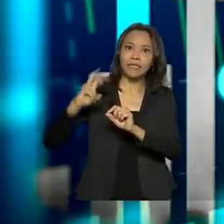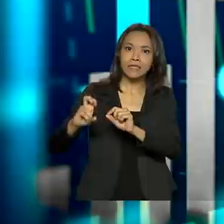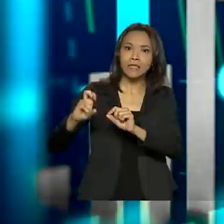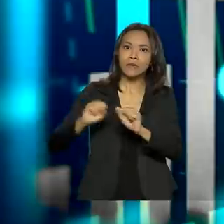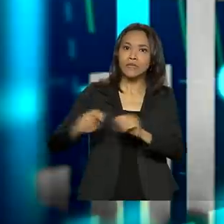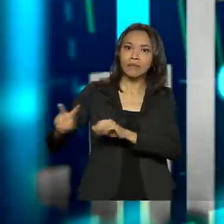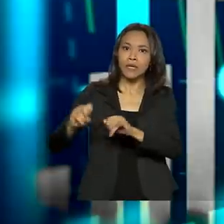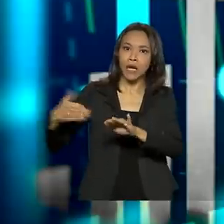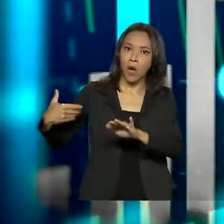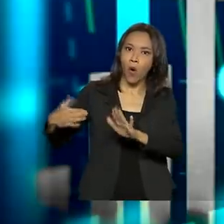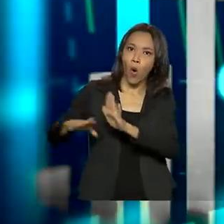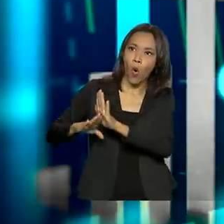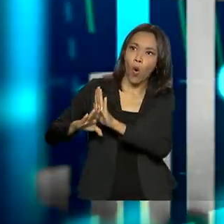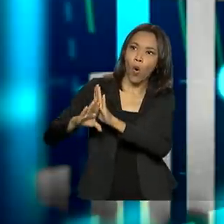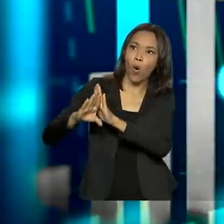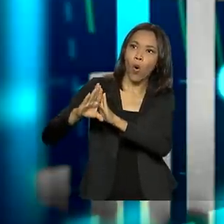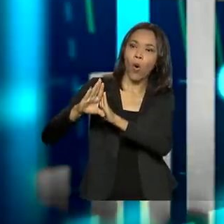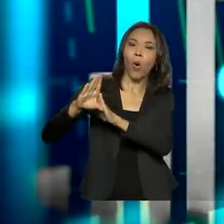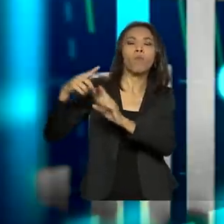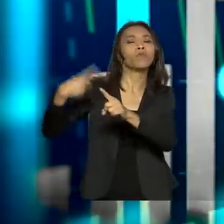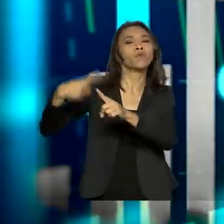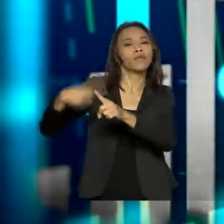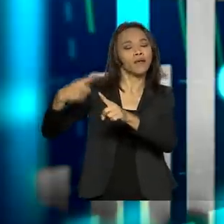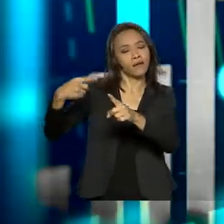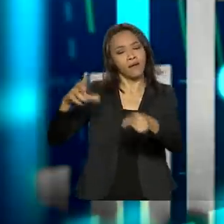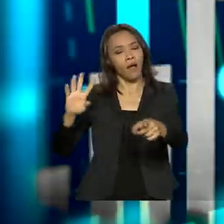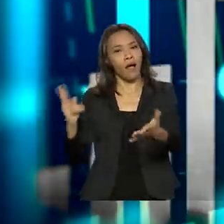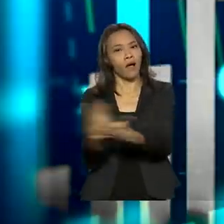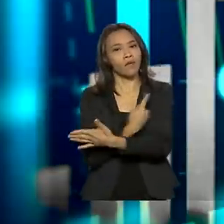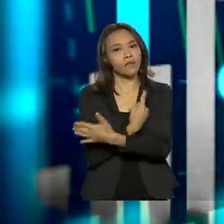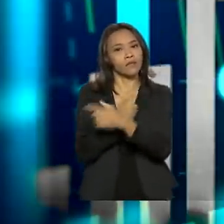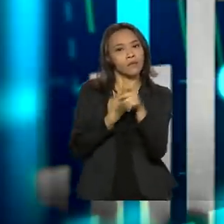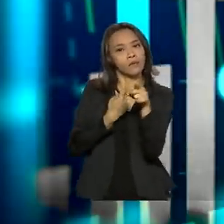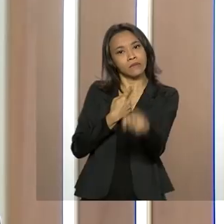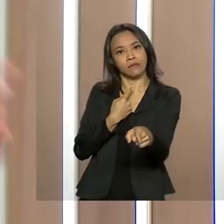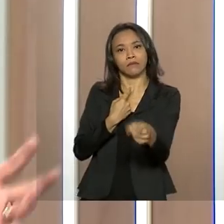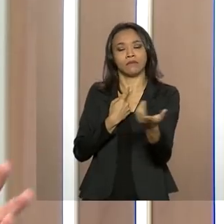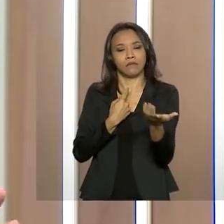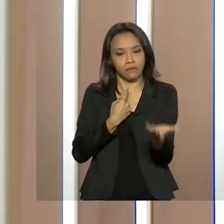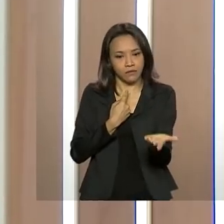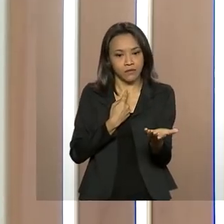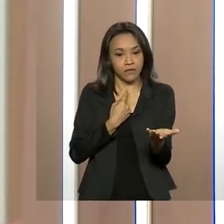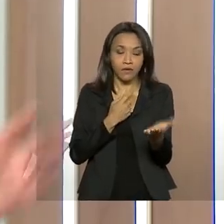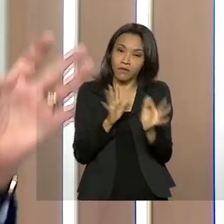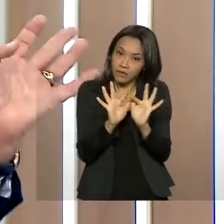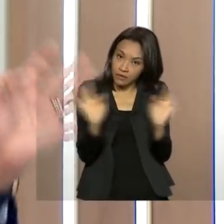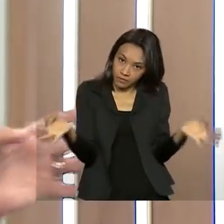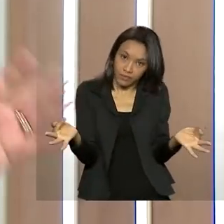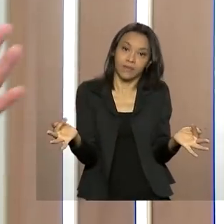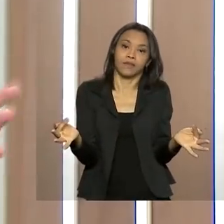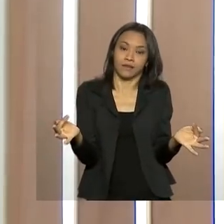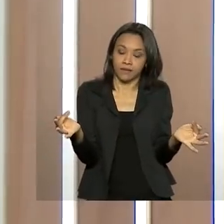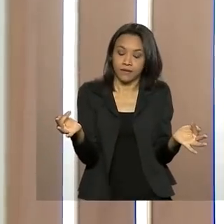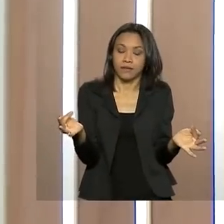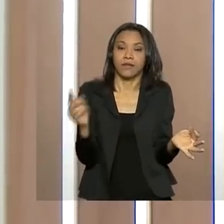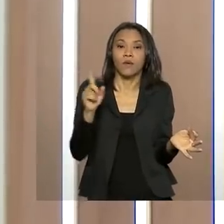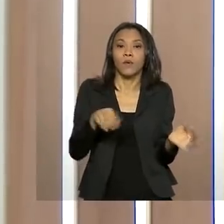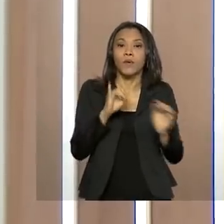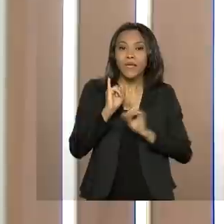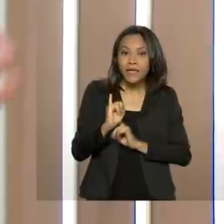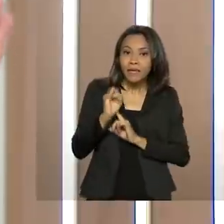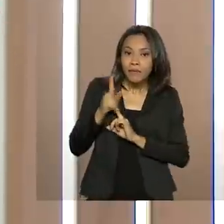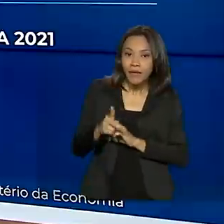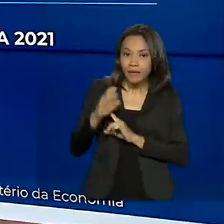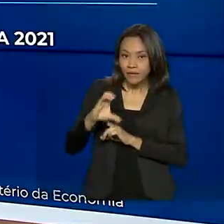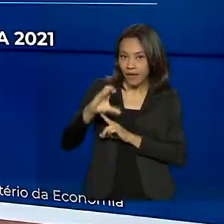Qual a razão dessa quebra da tendência de inflação? Um motivo muito simples, o resultado do IPCA de